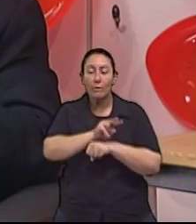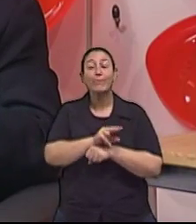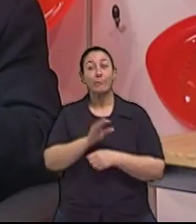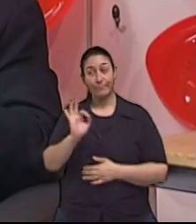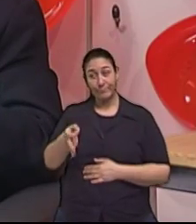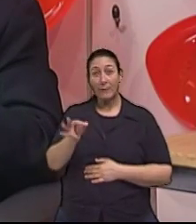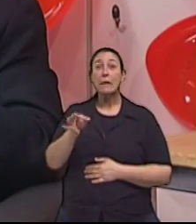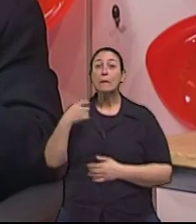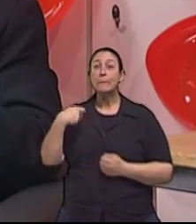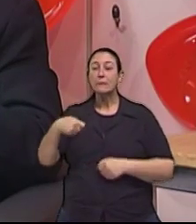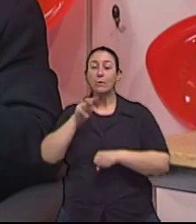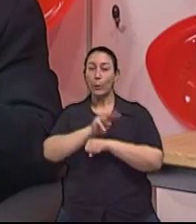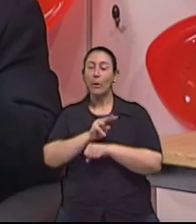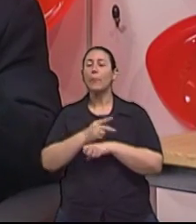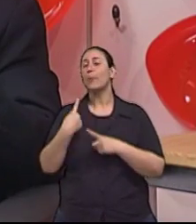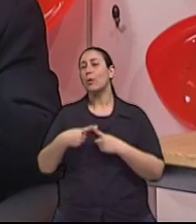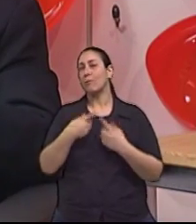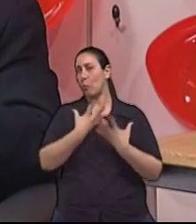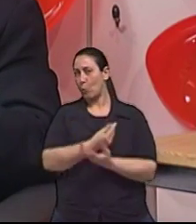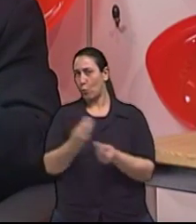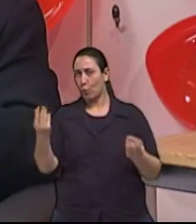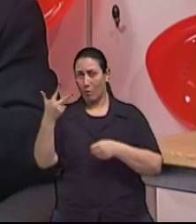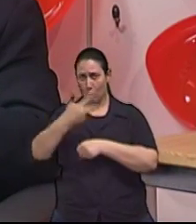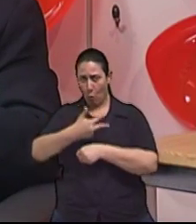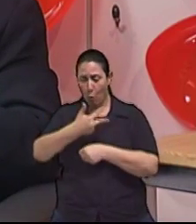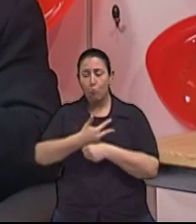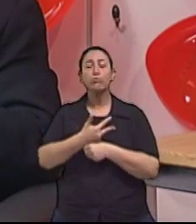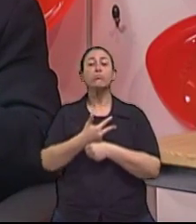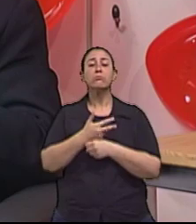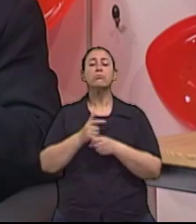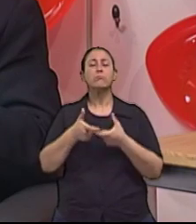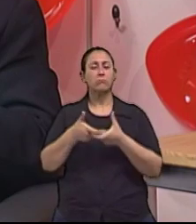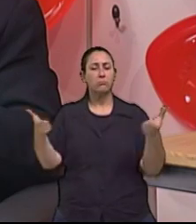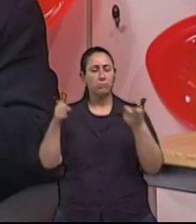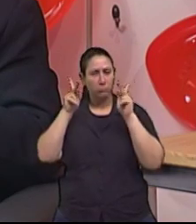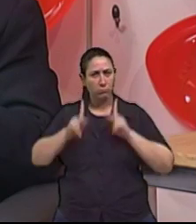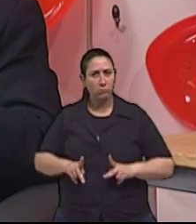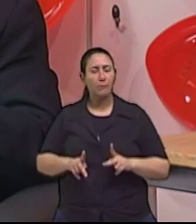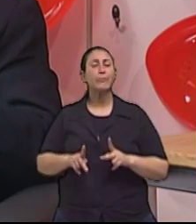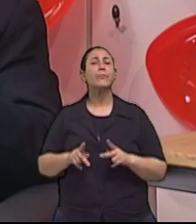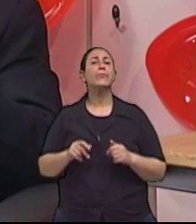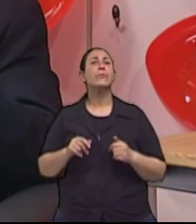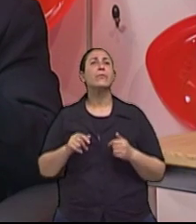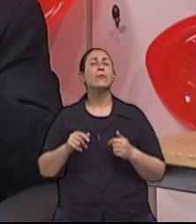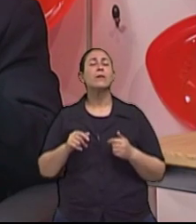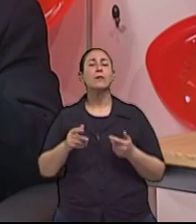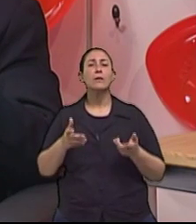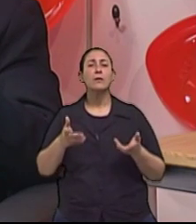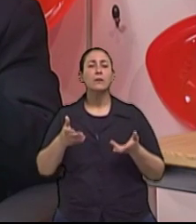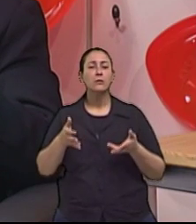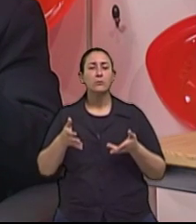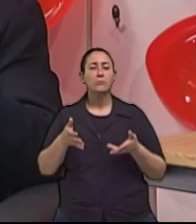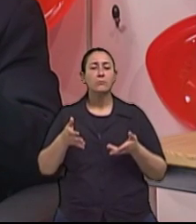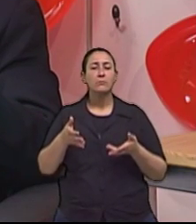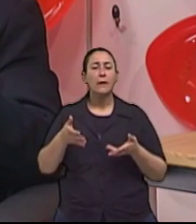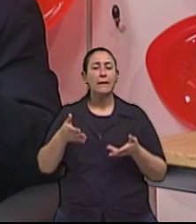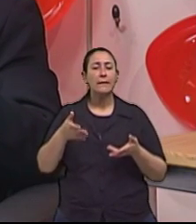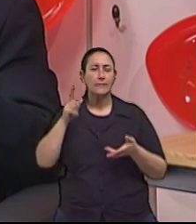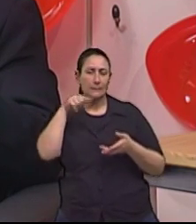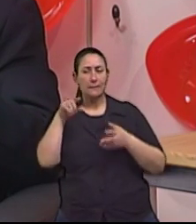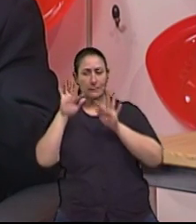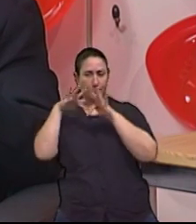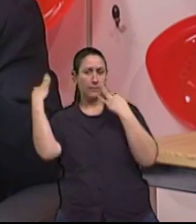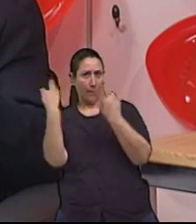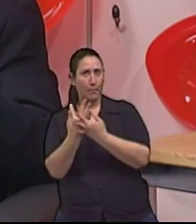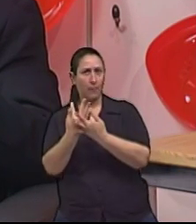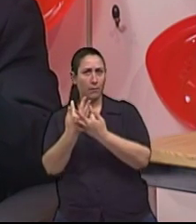cuidado porque tem muitos idosos na comunidade cujos familiares